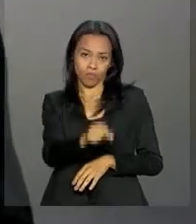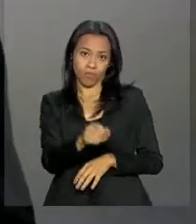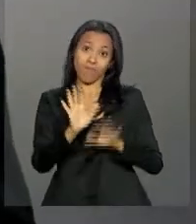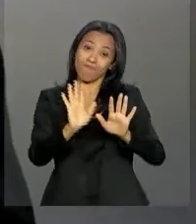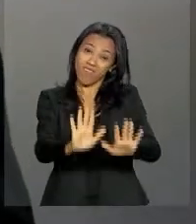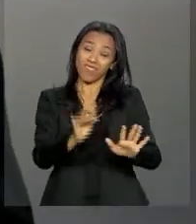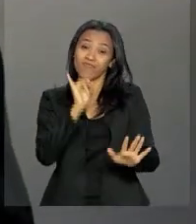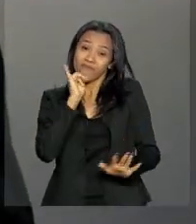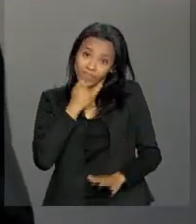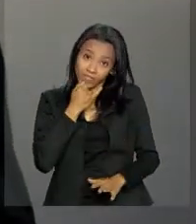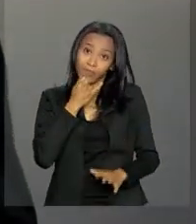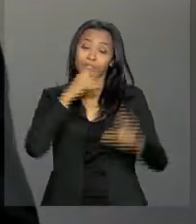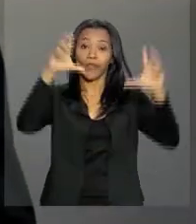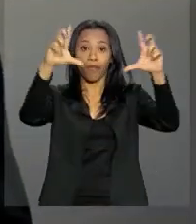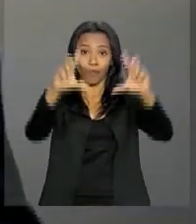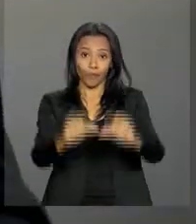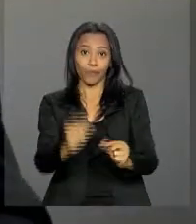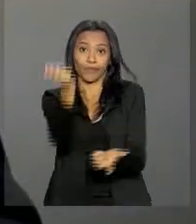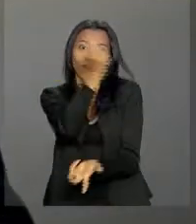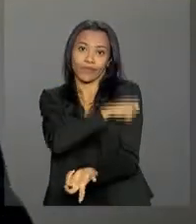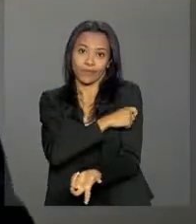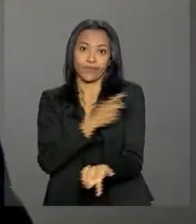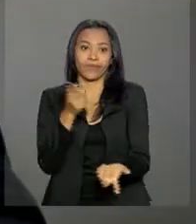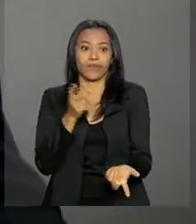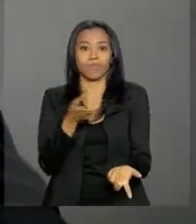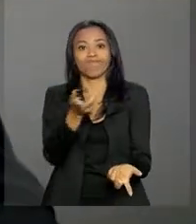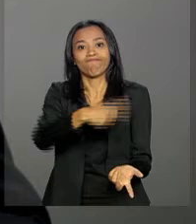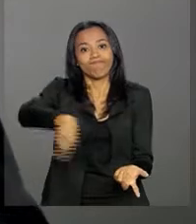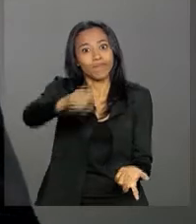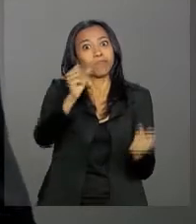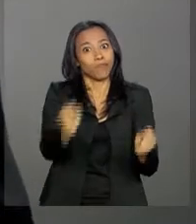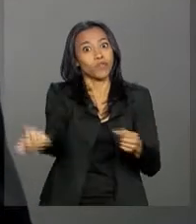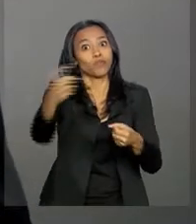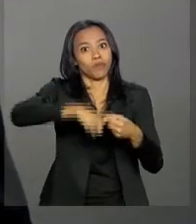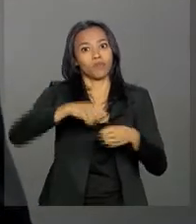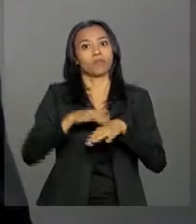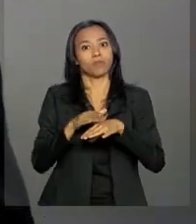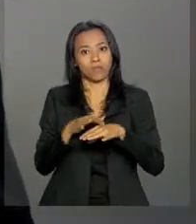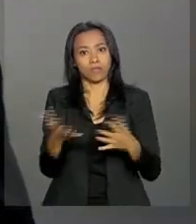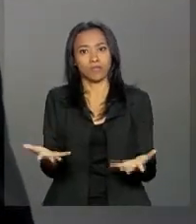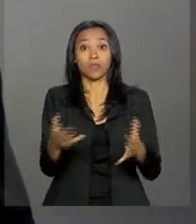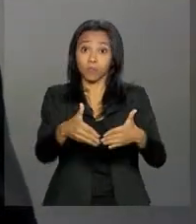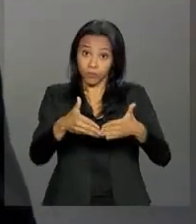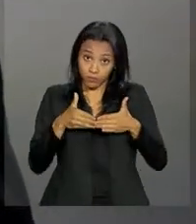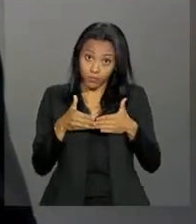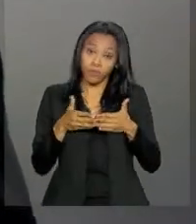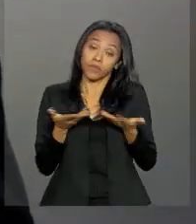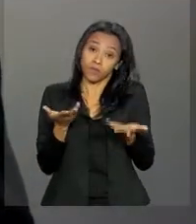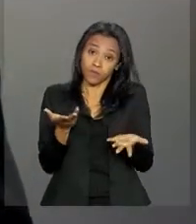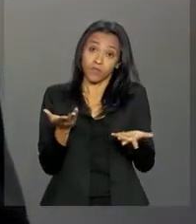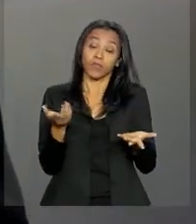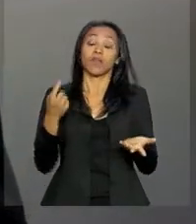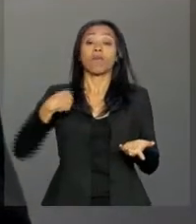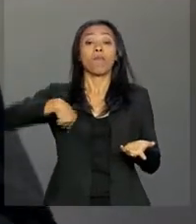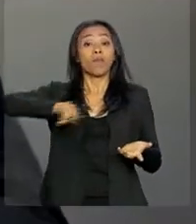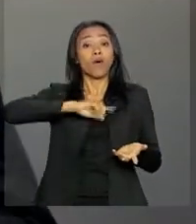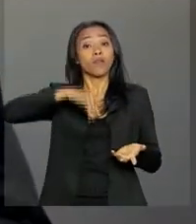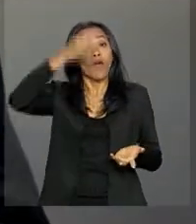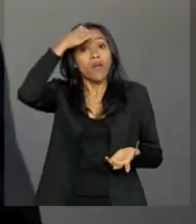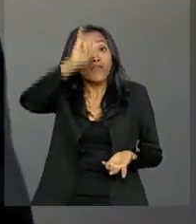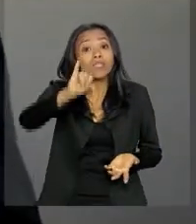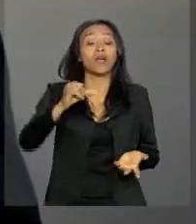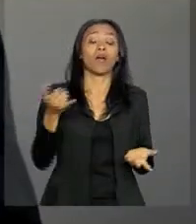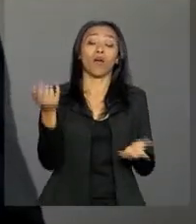baixa cobertura vacinal, o que pode trazer de volta essas doenças. Portanto, para que possamos evitar este